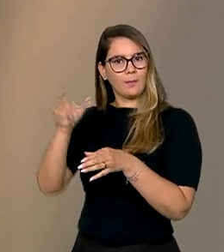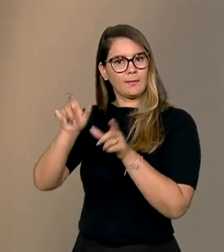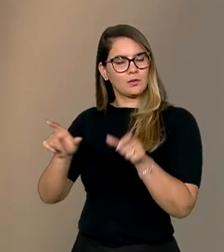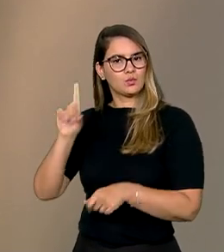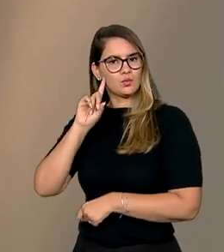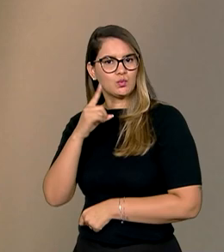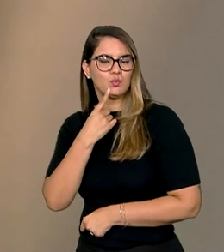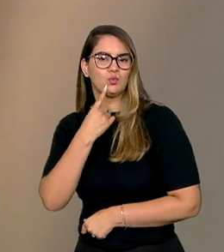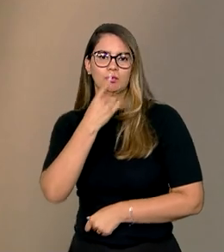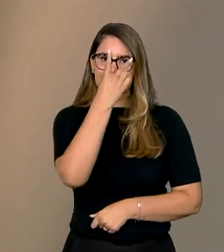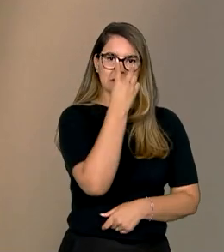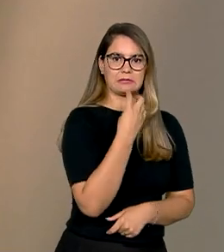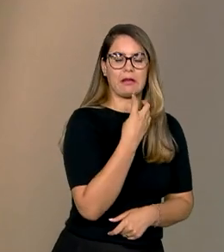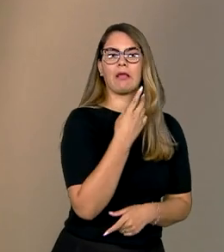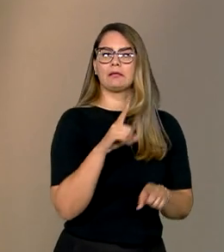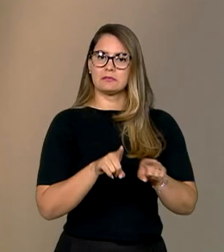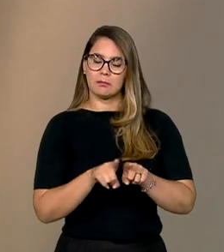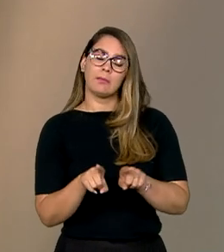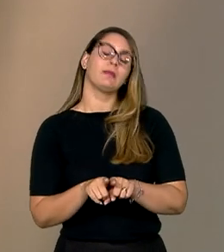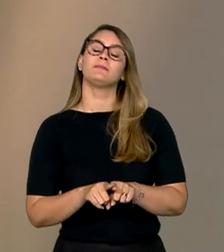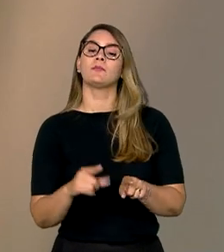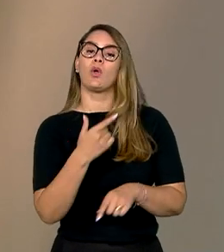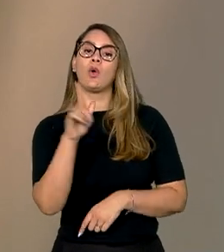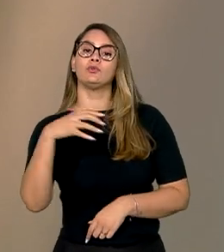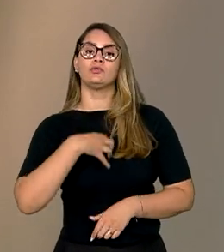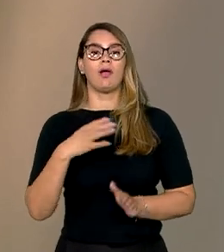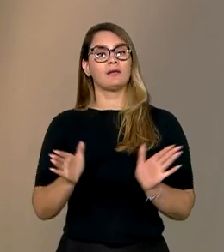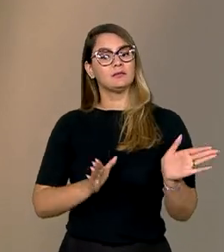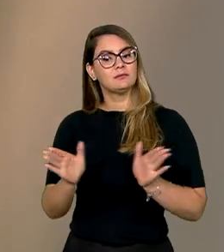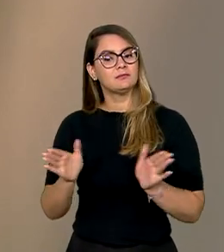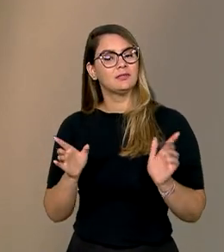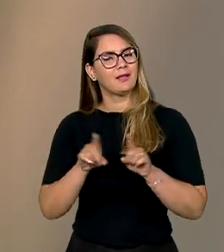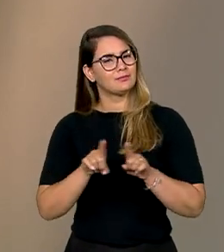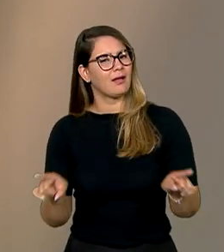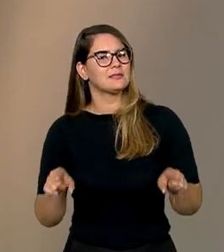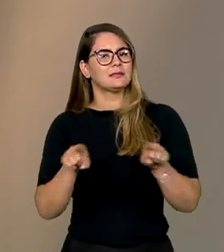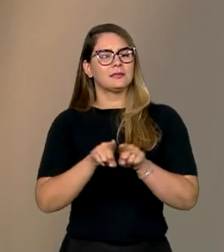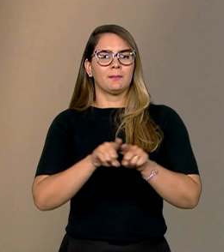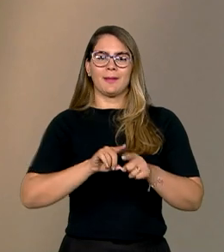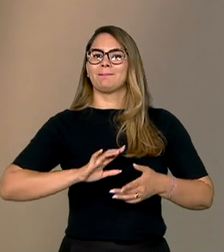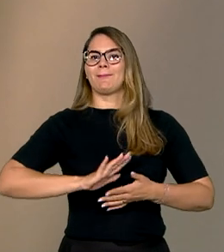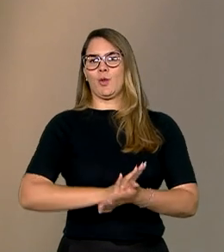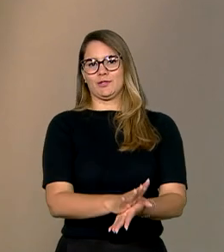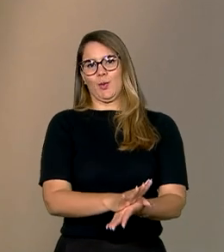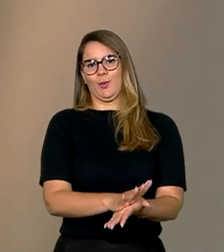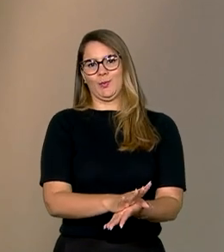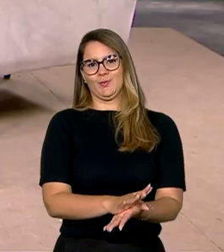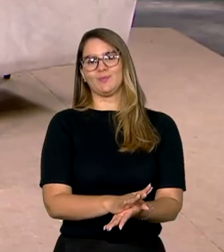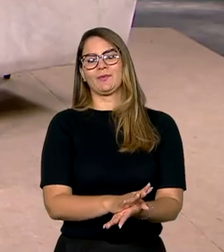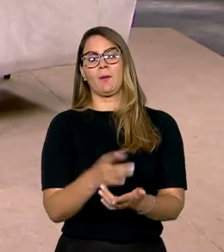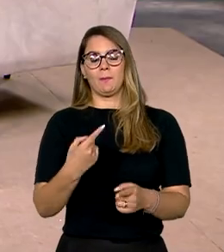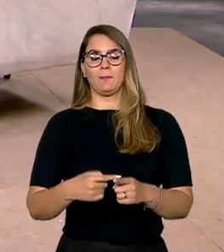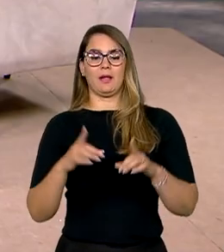pessoas cegas, e outras formas de acessibilidade, mas também o preconceito. A discriminação em